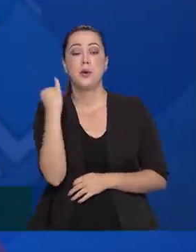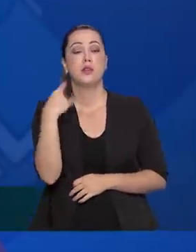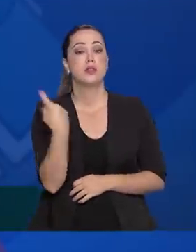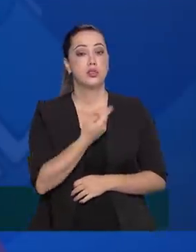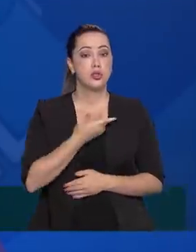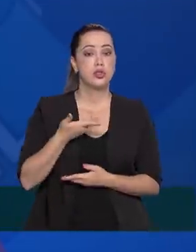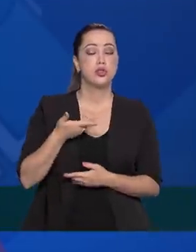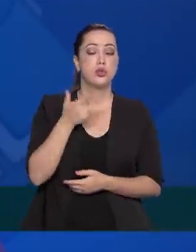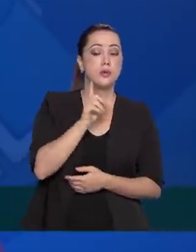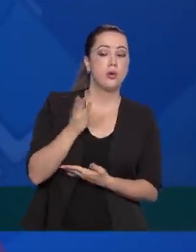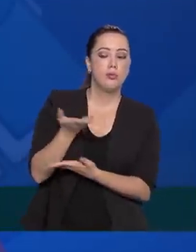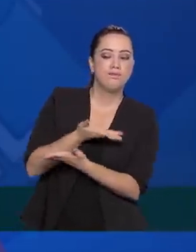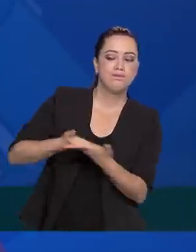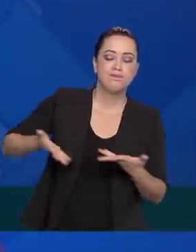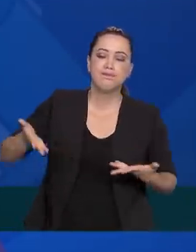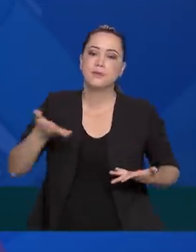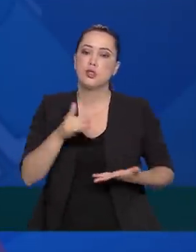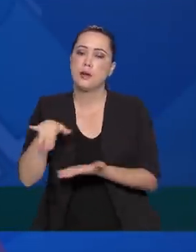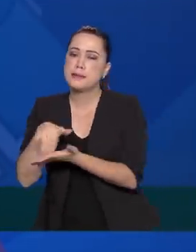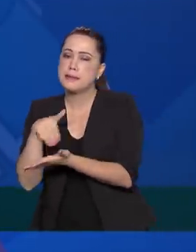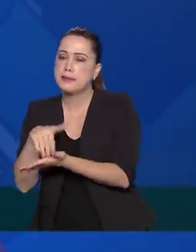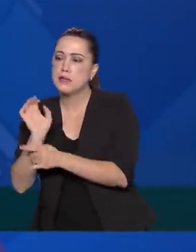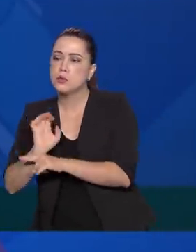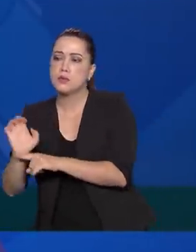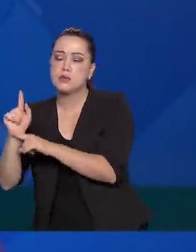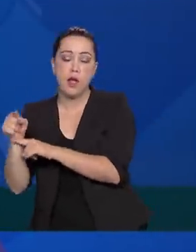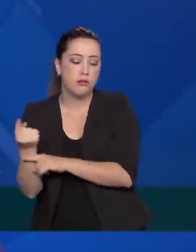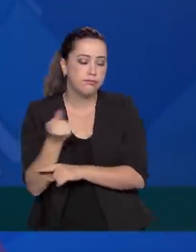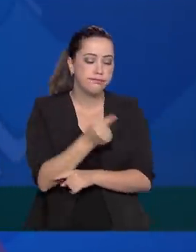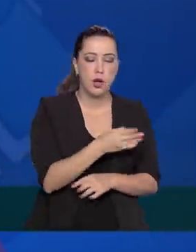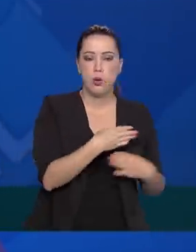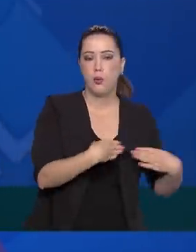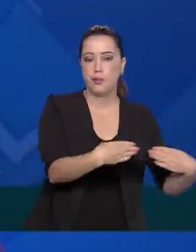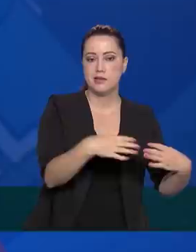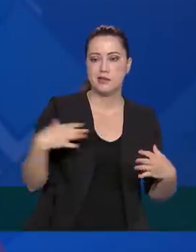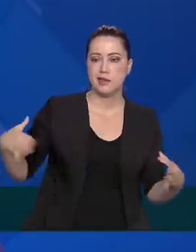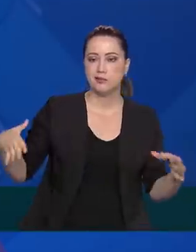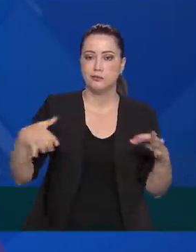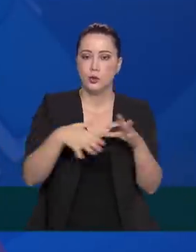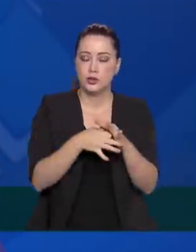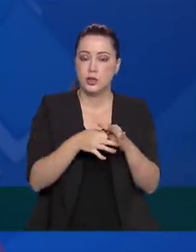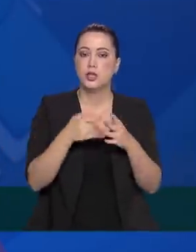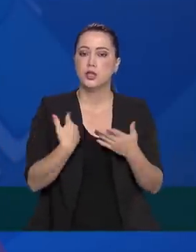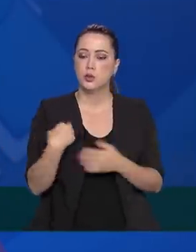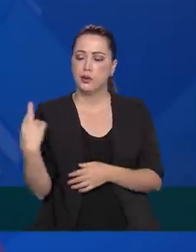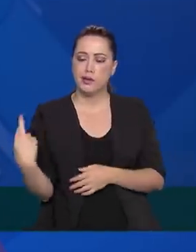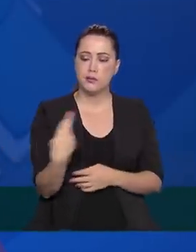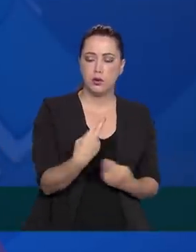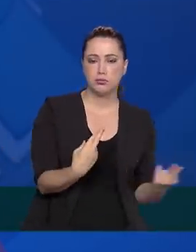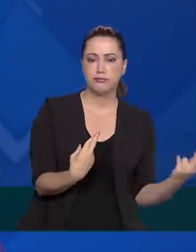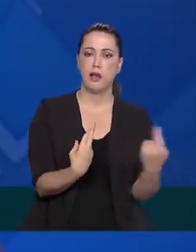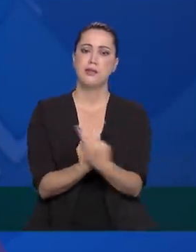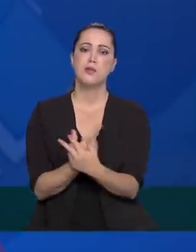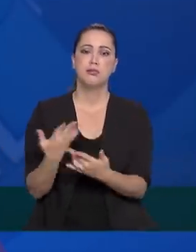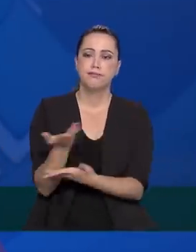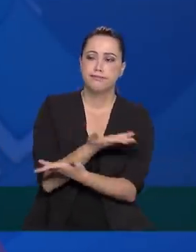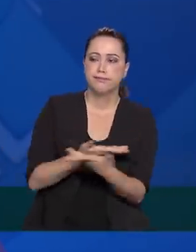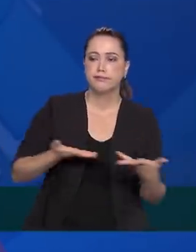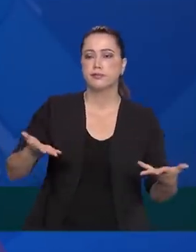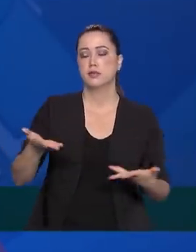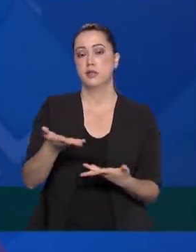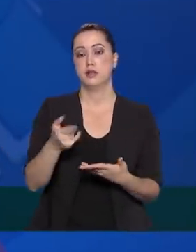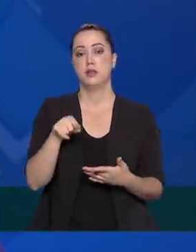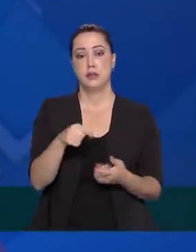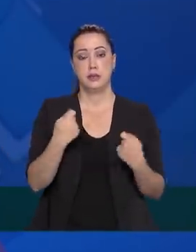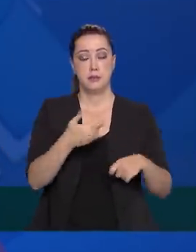articulação, uma integração, um diálogo, e que a gente consiga aproximar as soluções que dependem do governo federal e do Estado.